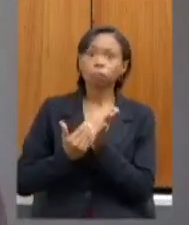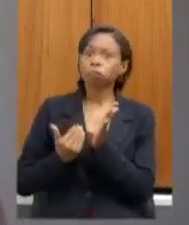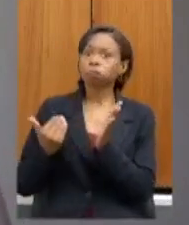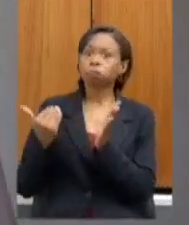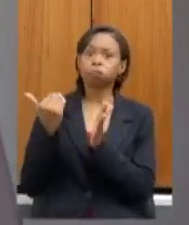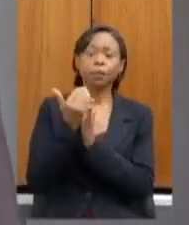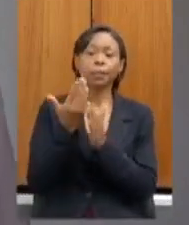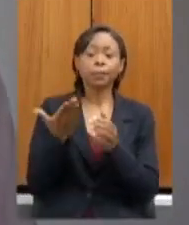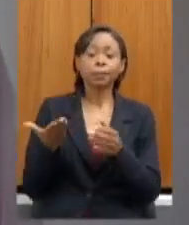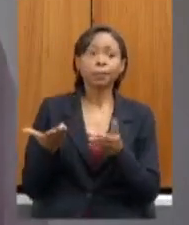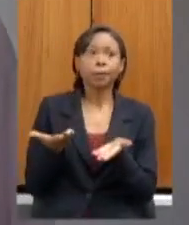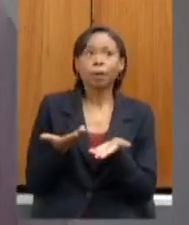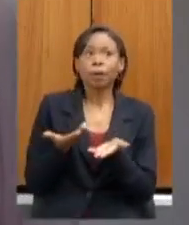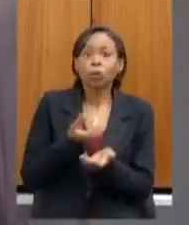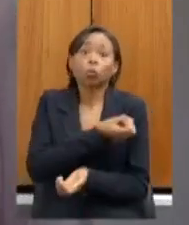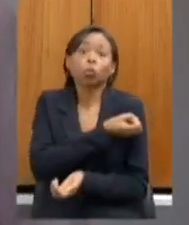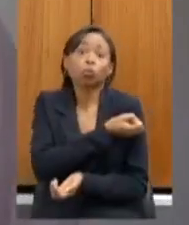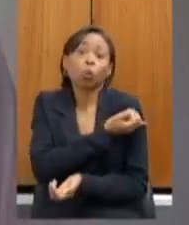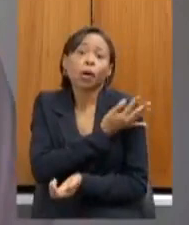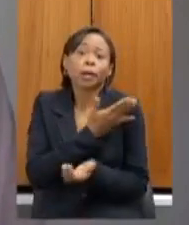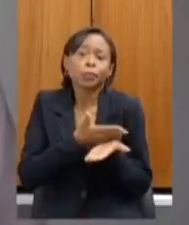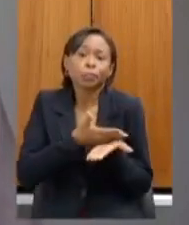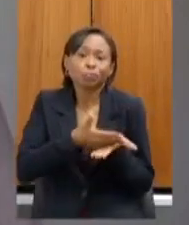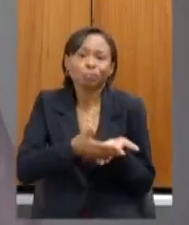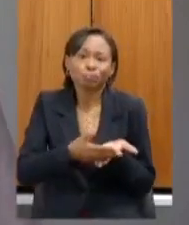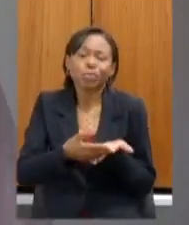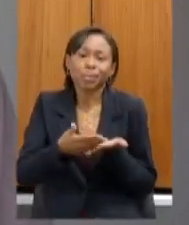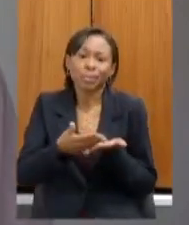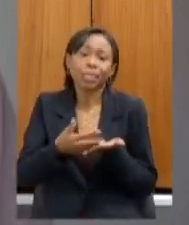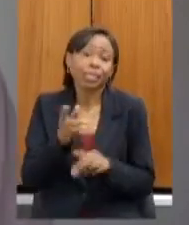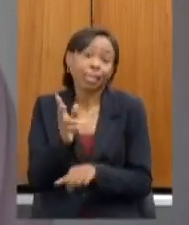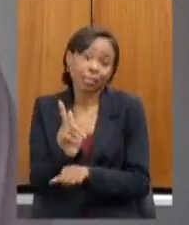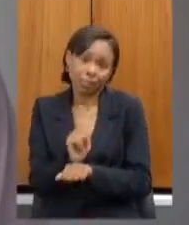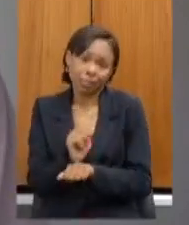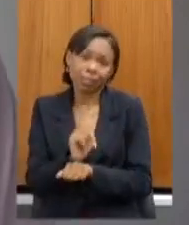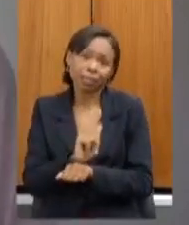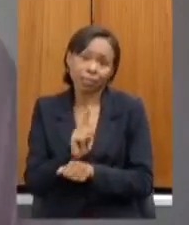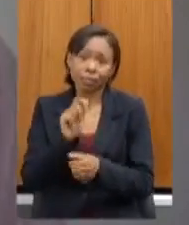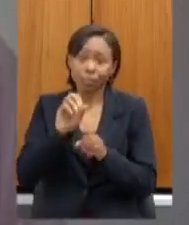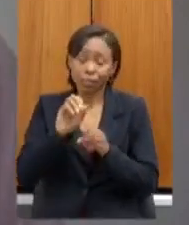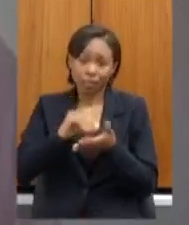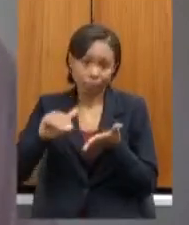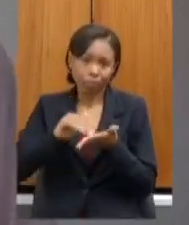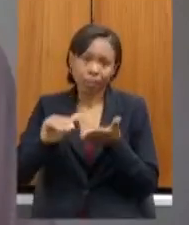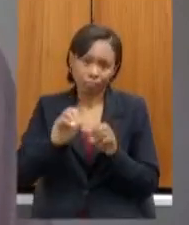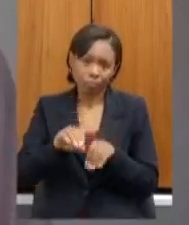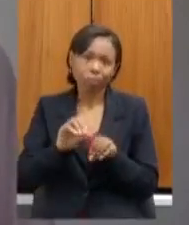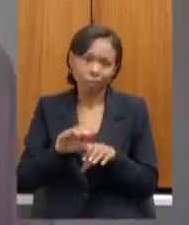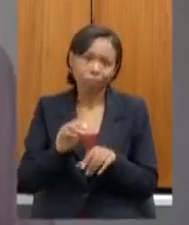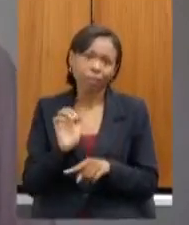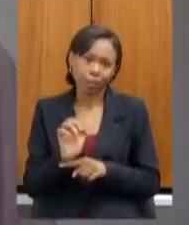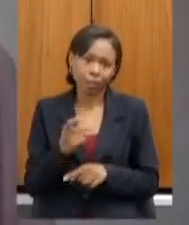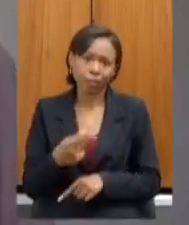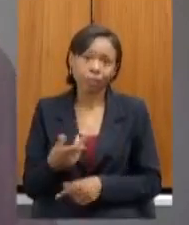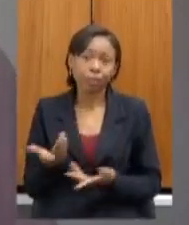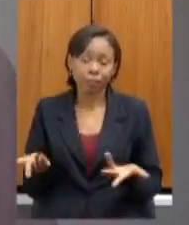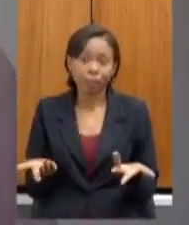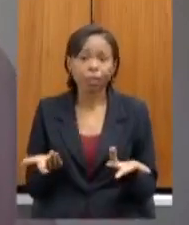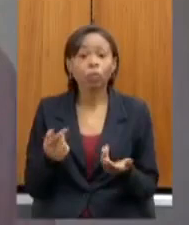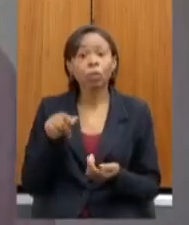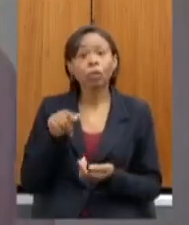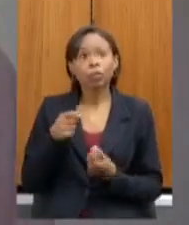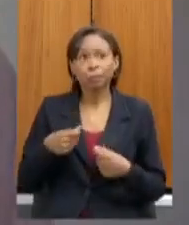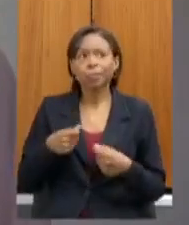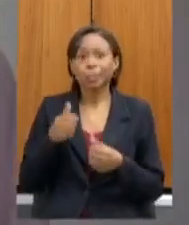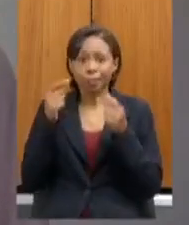gestão da Secretaria de Estado de Educação que isso é um ponto que a gente vai precisar enfrentar e de forma como a senhora